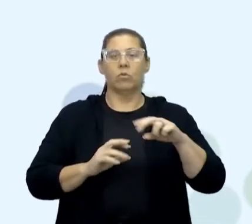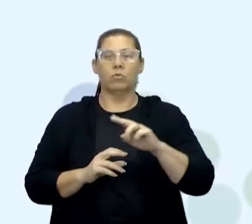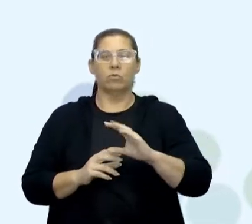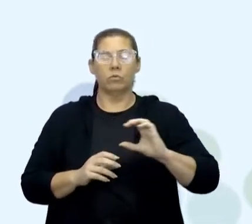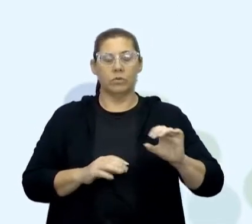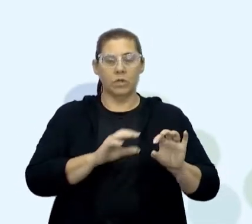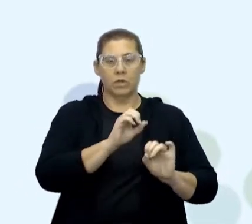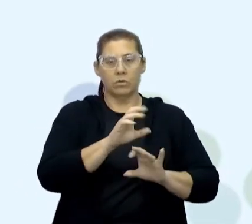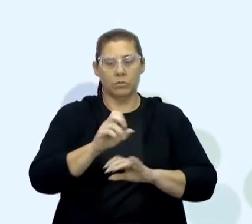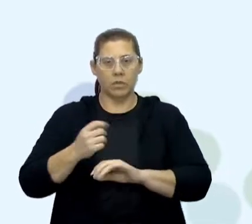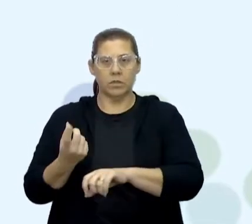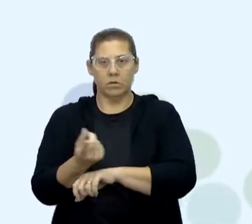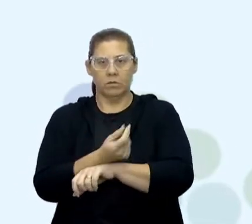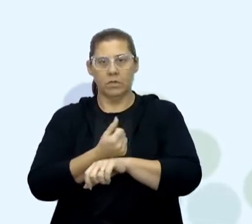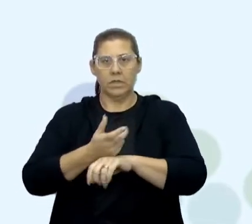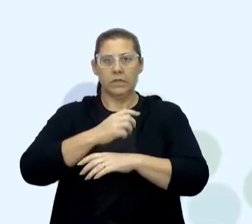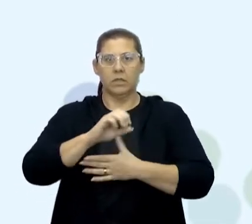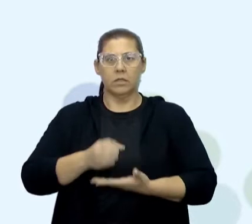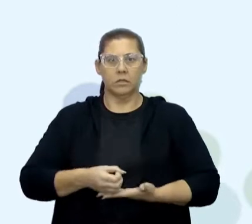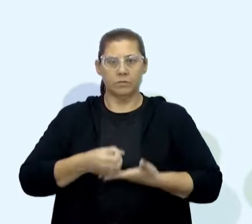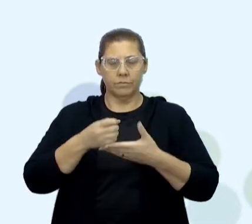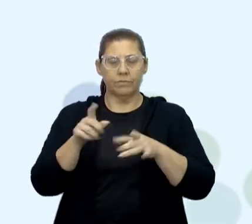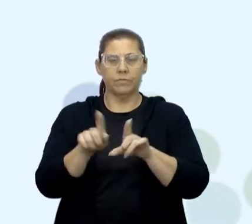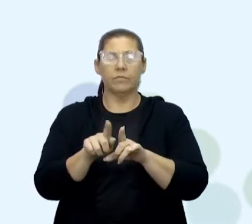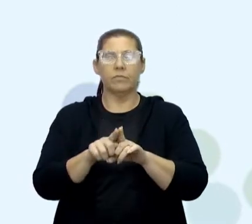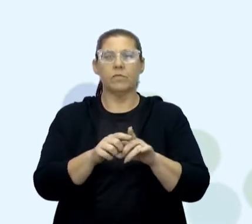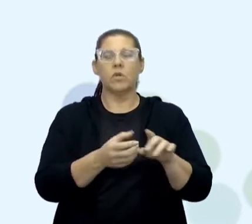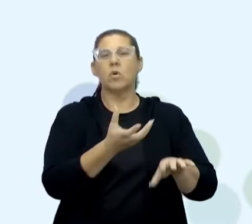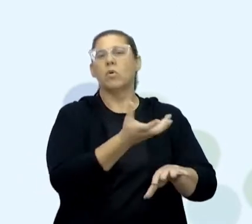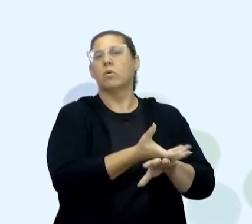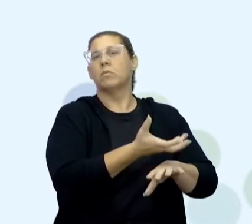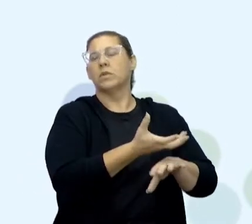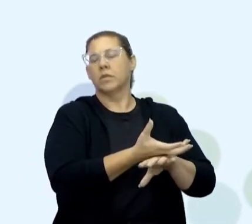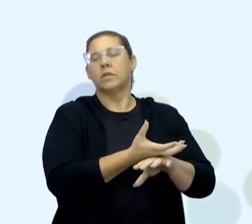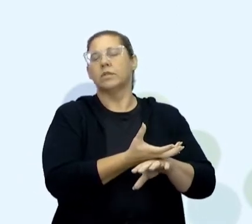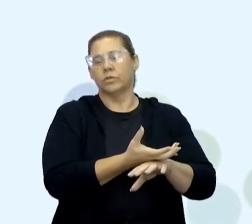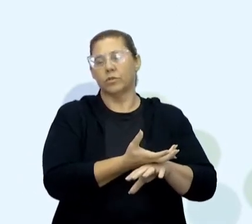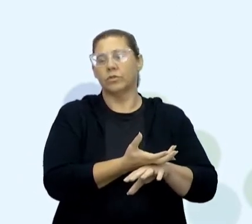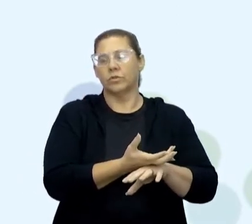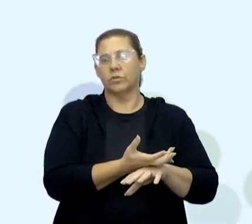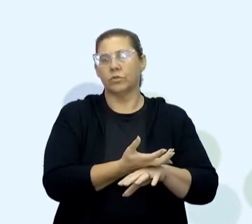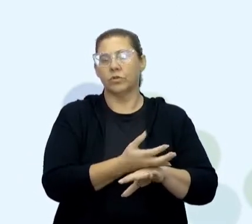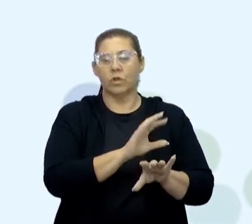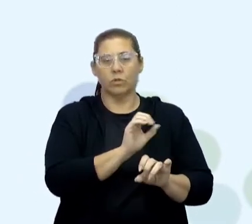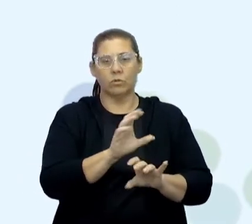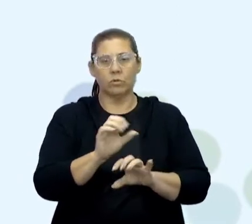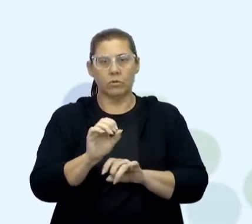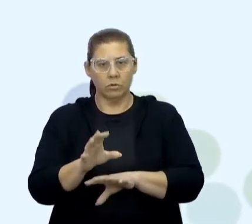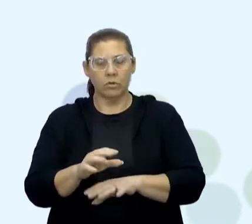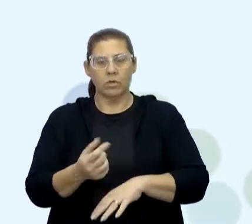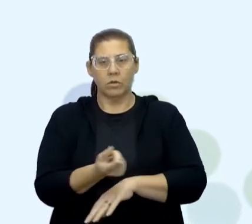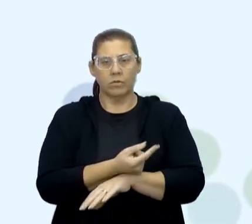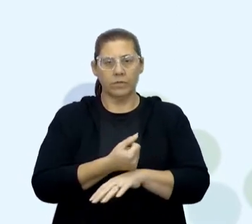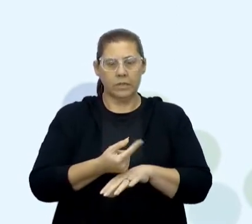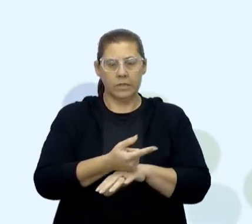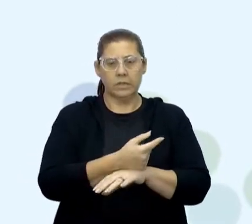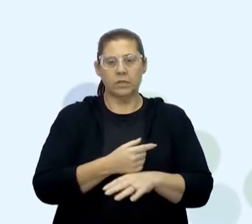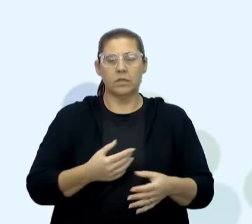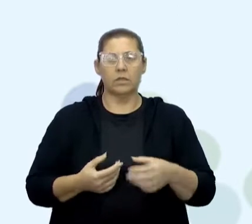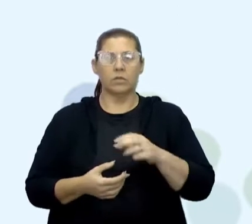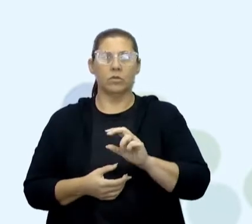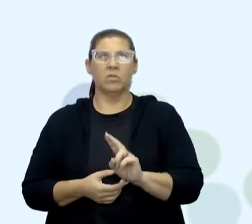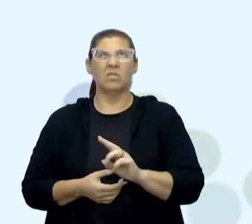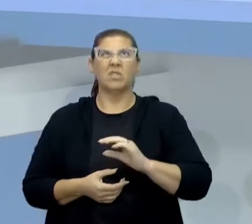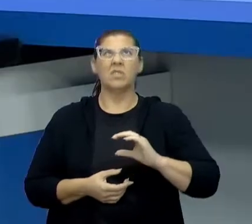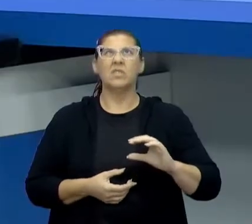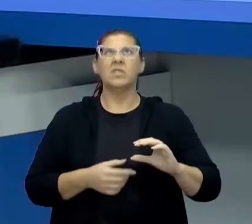é a educação financeira sustentável e o componente é a educação financeira em conexão. Lembrando que nessa UC, nessa